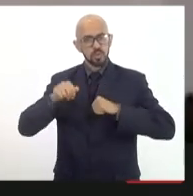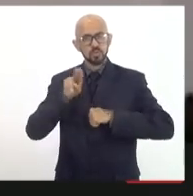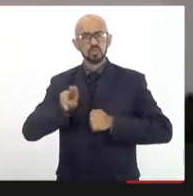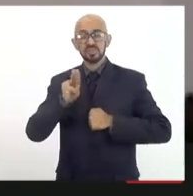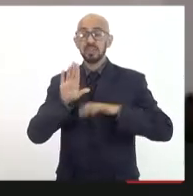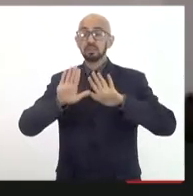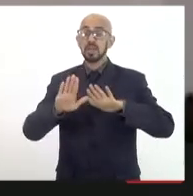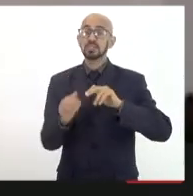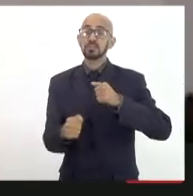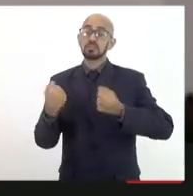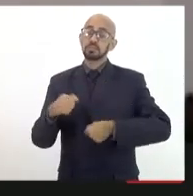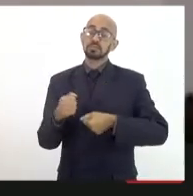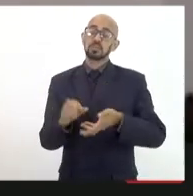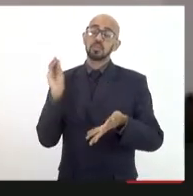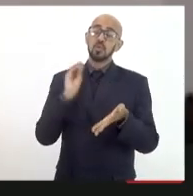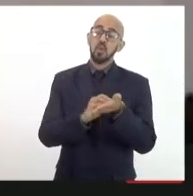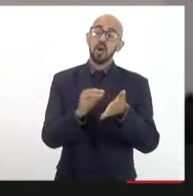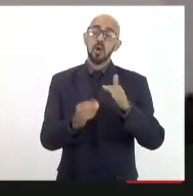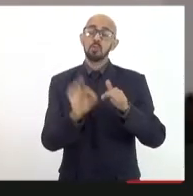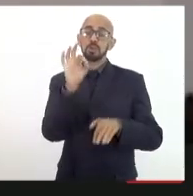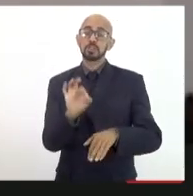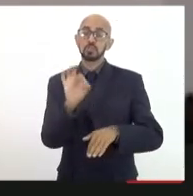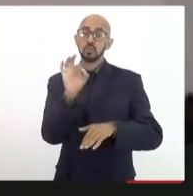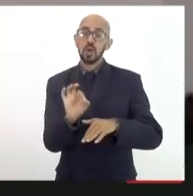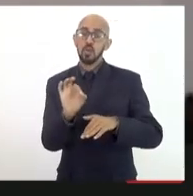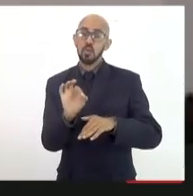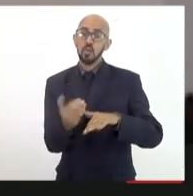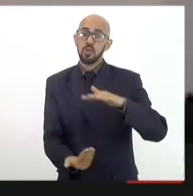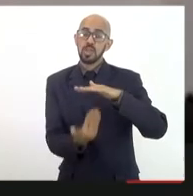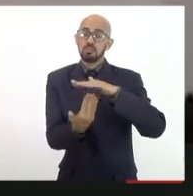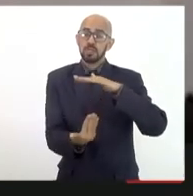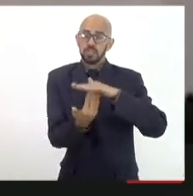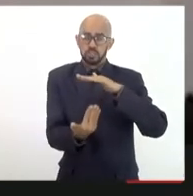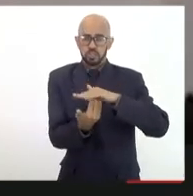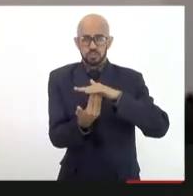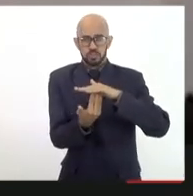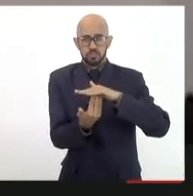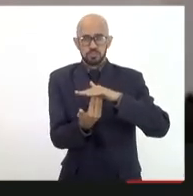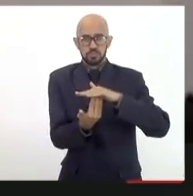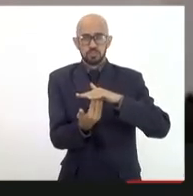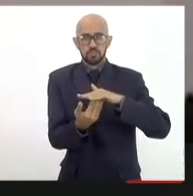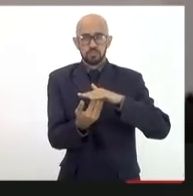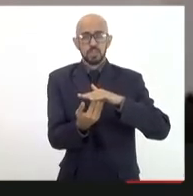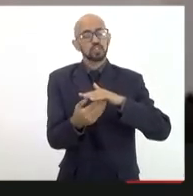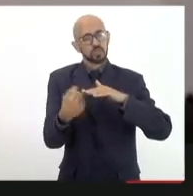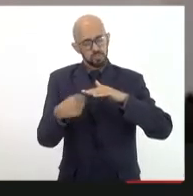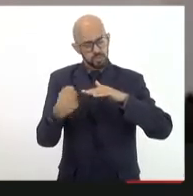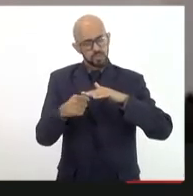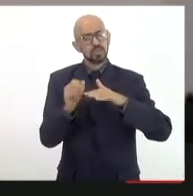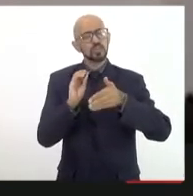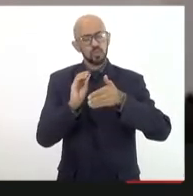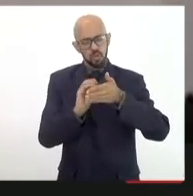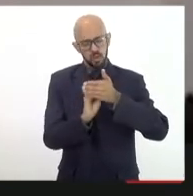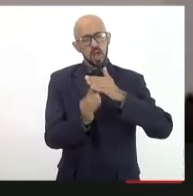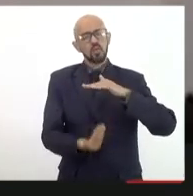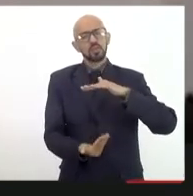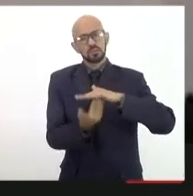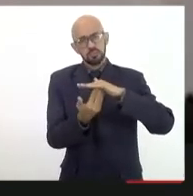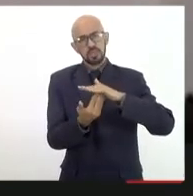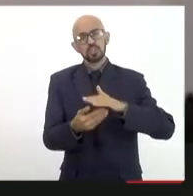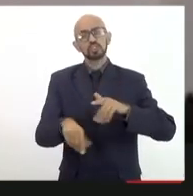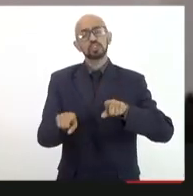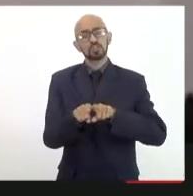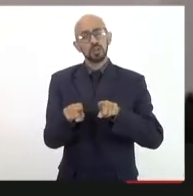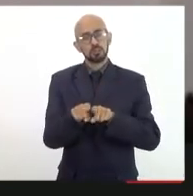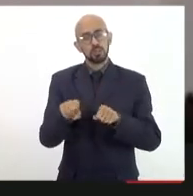percentual de uso dentro de limites, pode-se considerar um aspecto limite percentual e o investimento